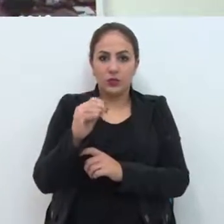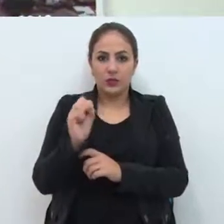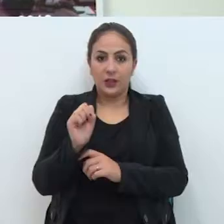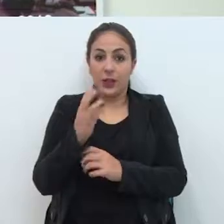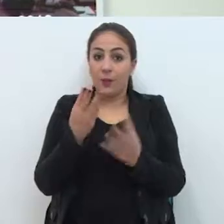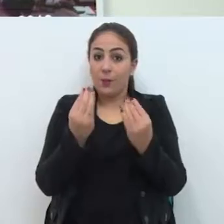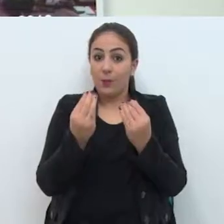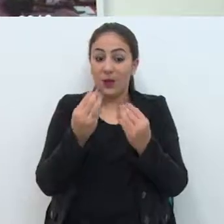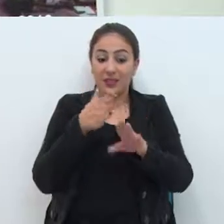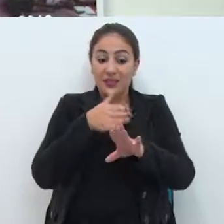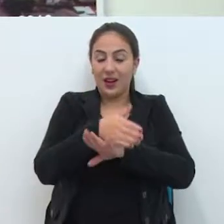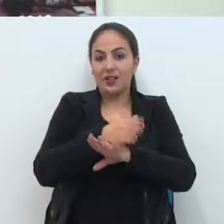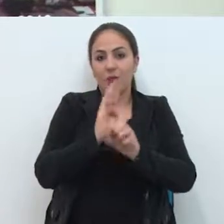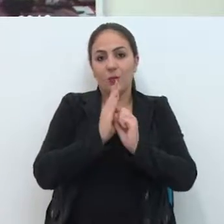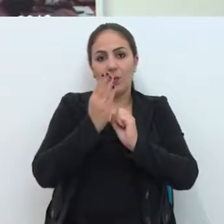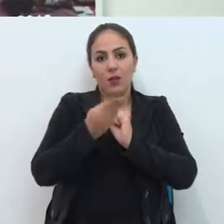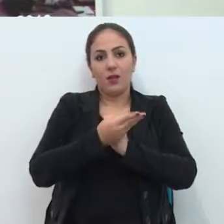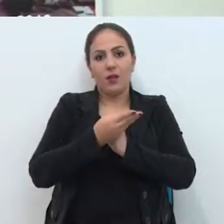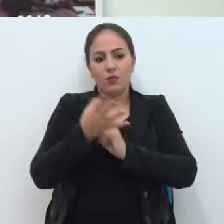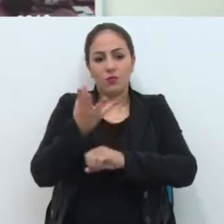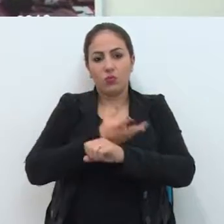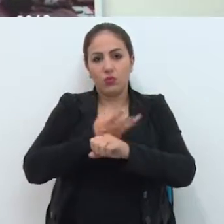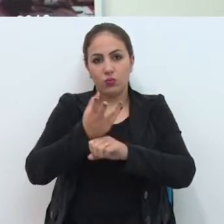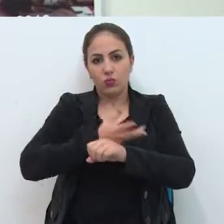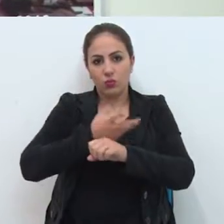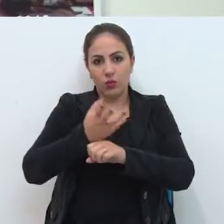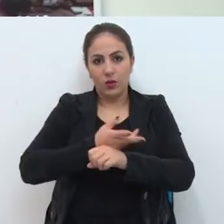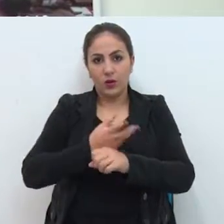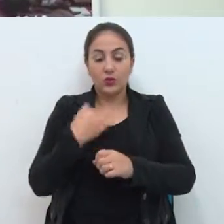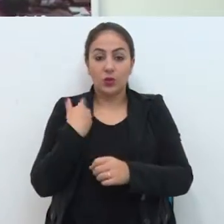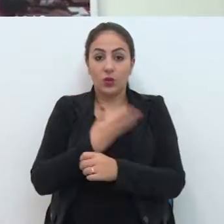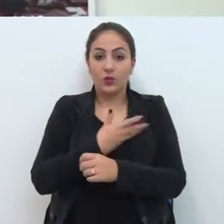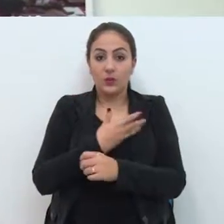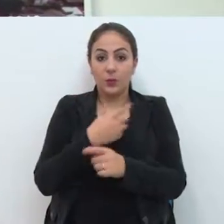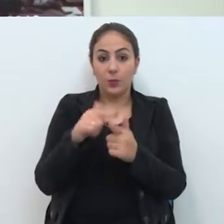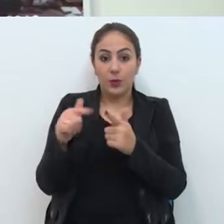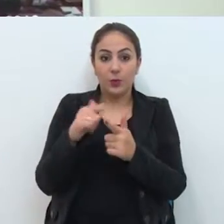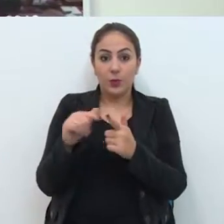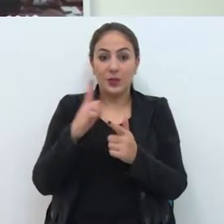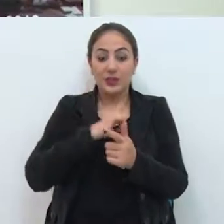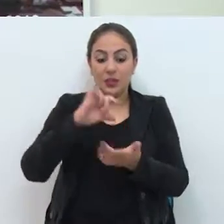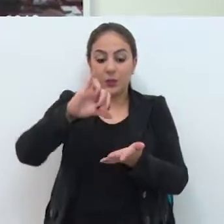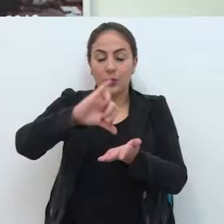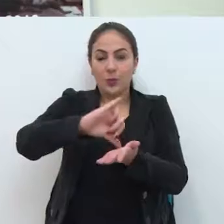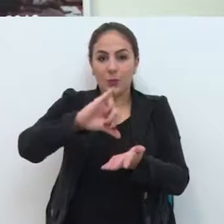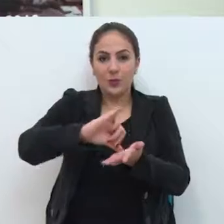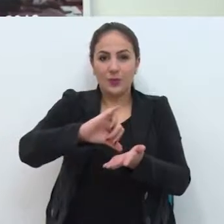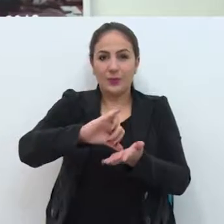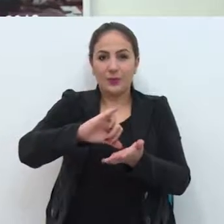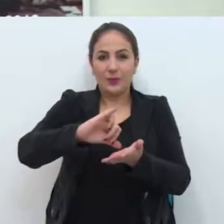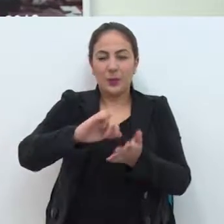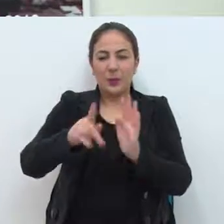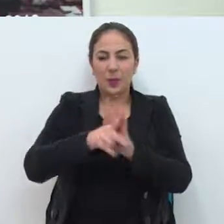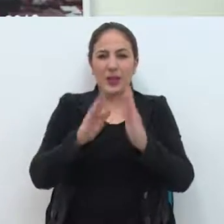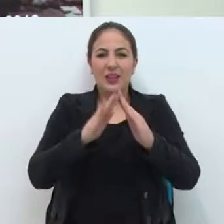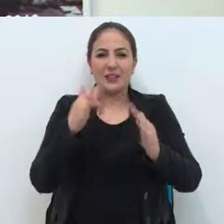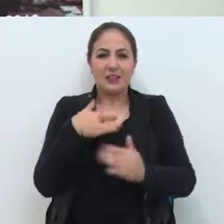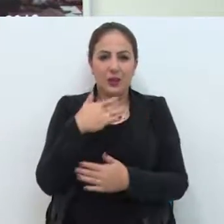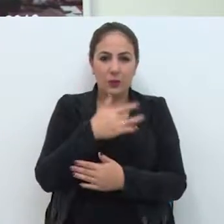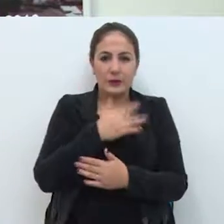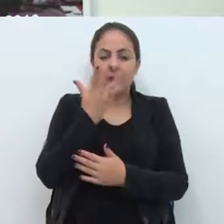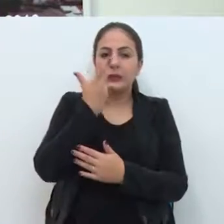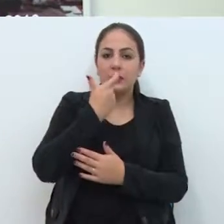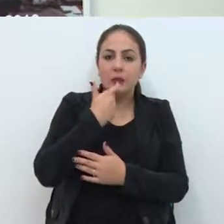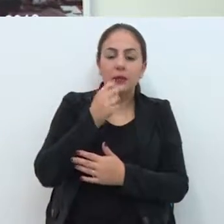do bairro com grande fluxo de veículos e nós temos um agravante muito grande ali que é onde fica o posto de saúde, onde crianças, idosos, acabam